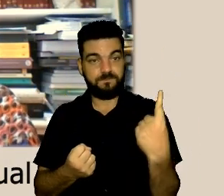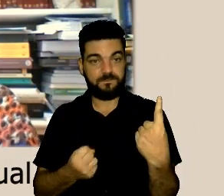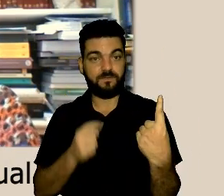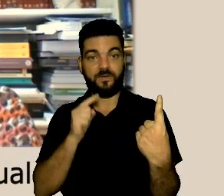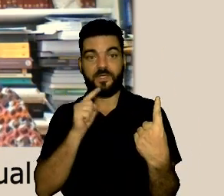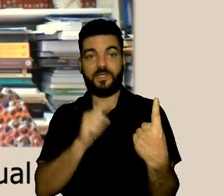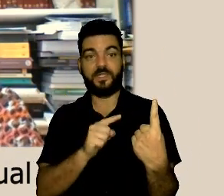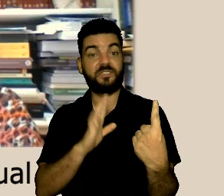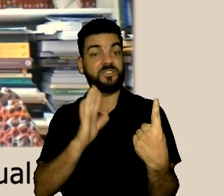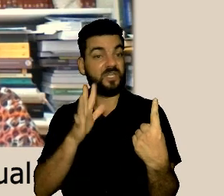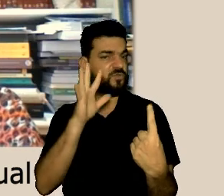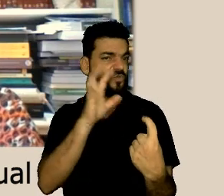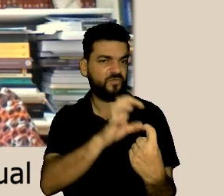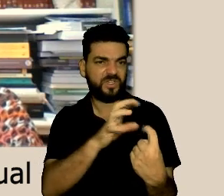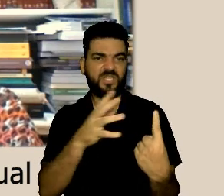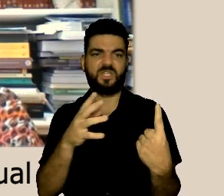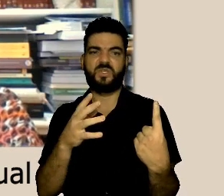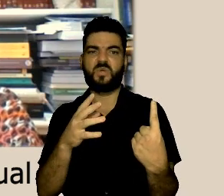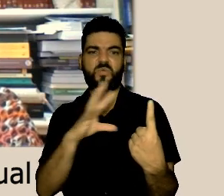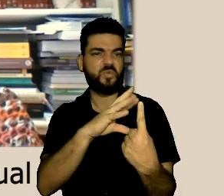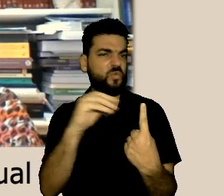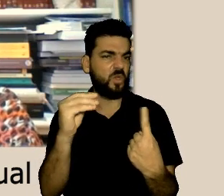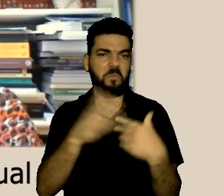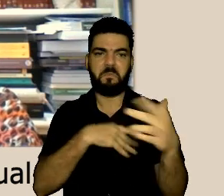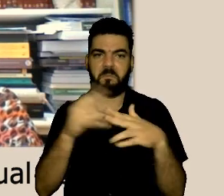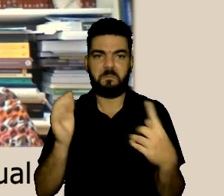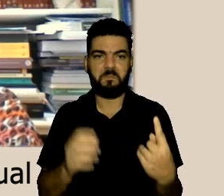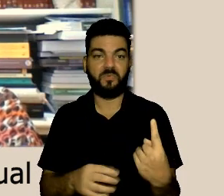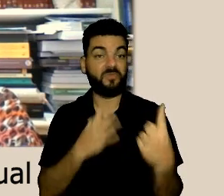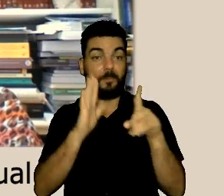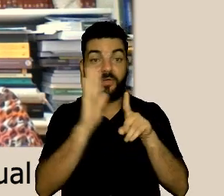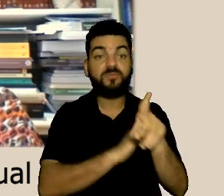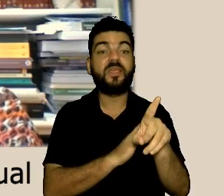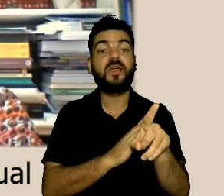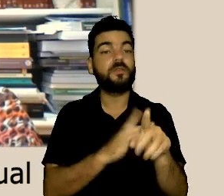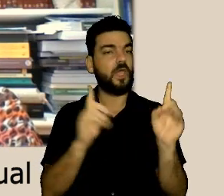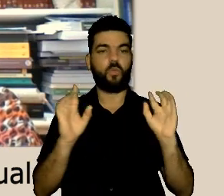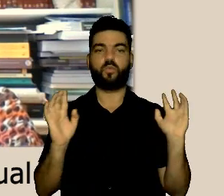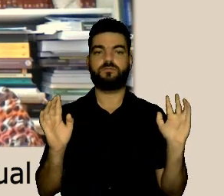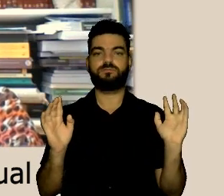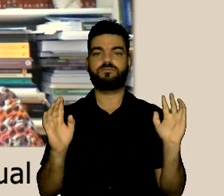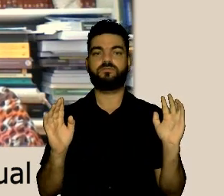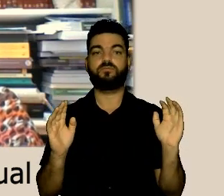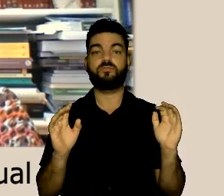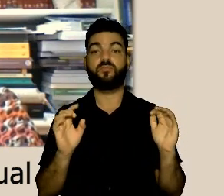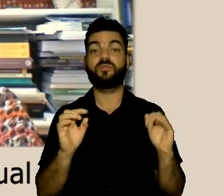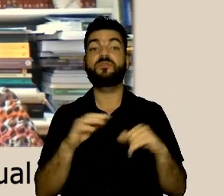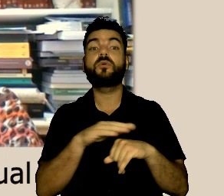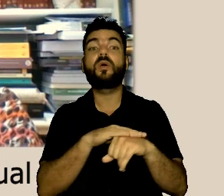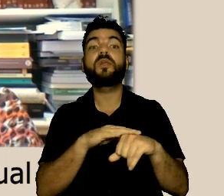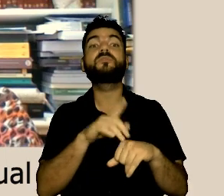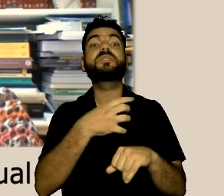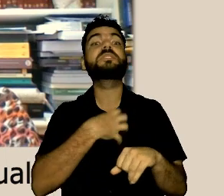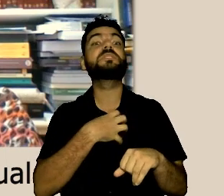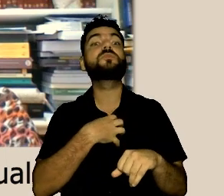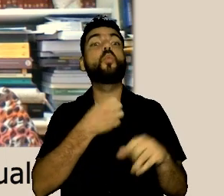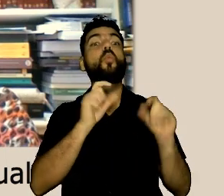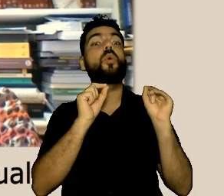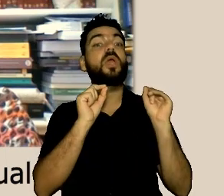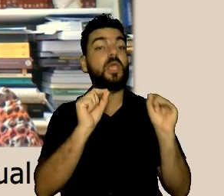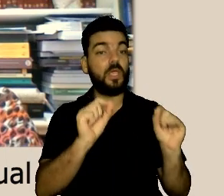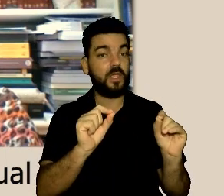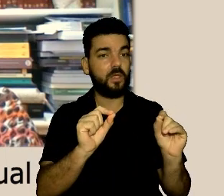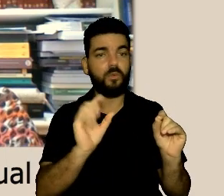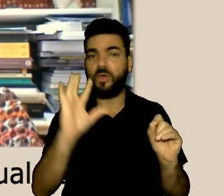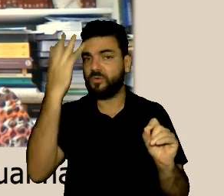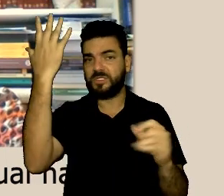dentro da psicologia se você recebe uma pessoa que passou por um vamos dizer um assédio sexual nem isso você vai perguntar para